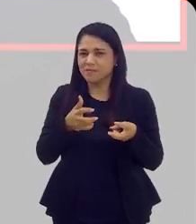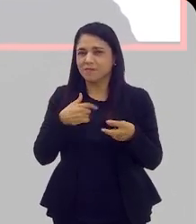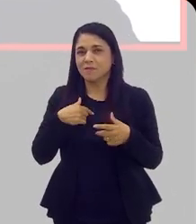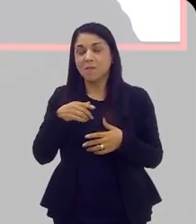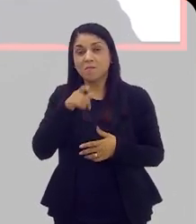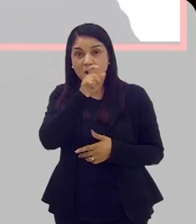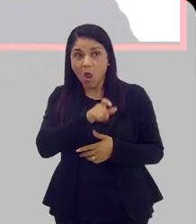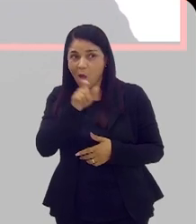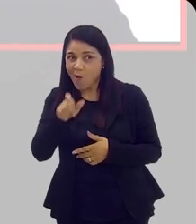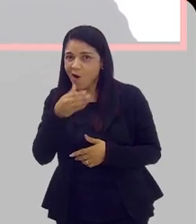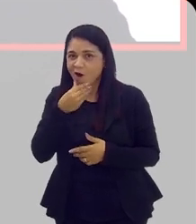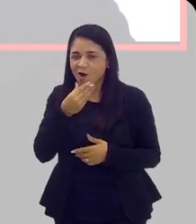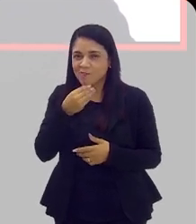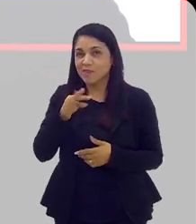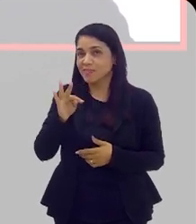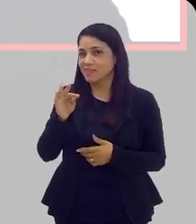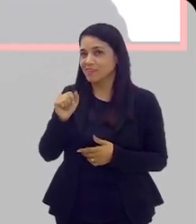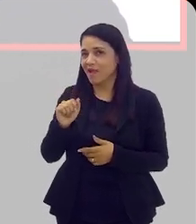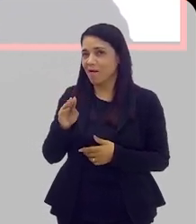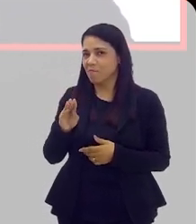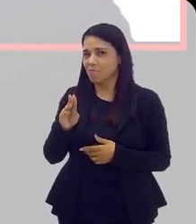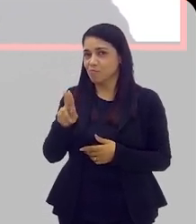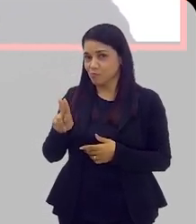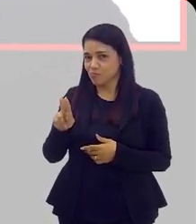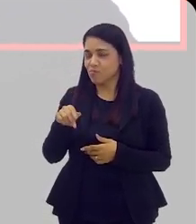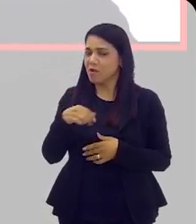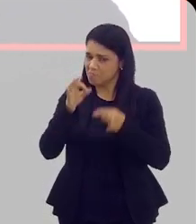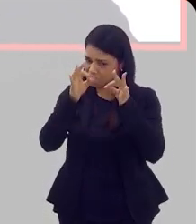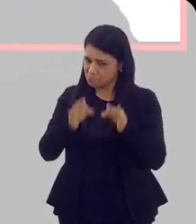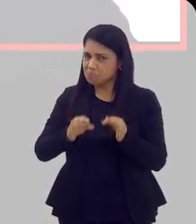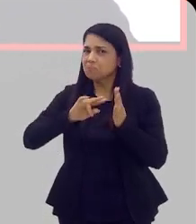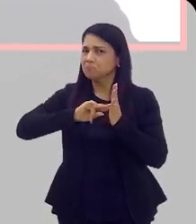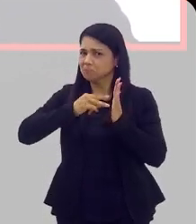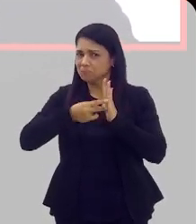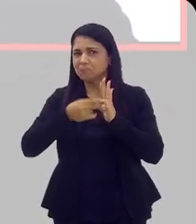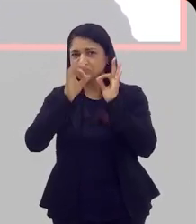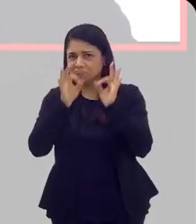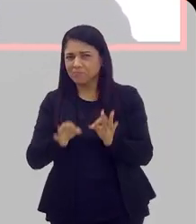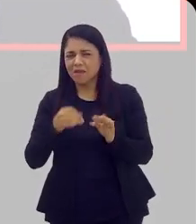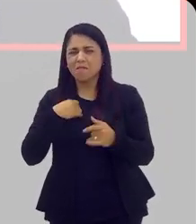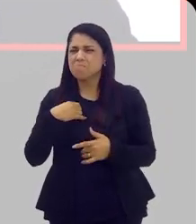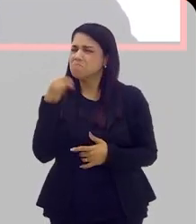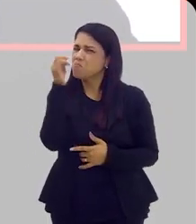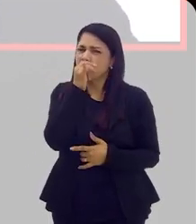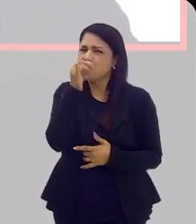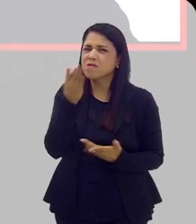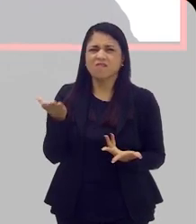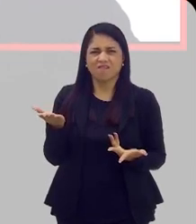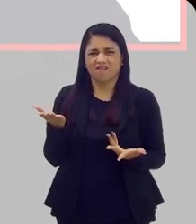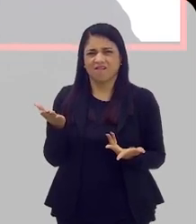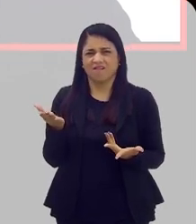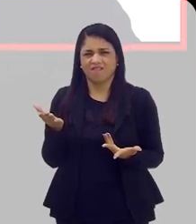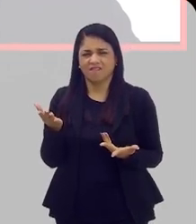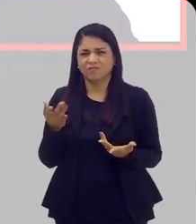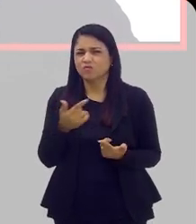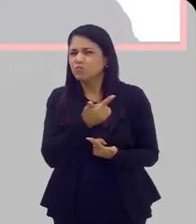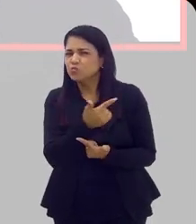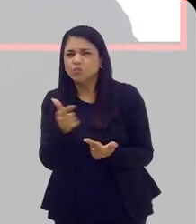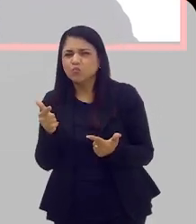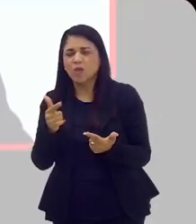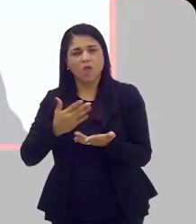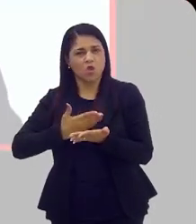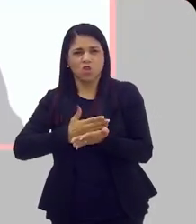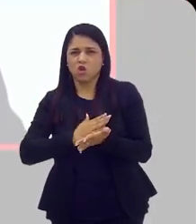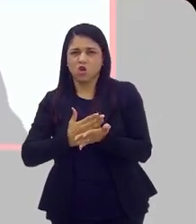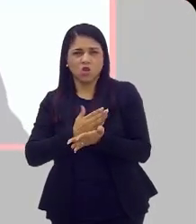muita gente é um tabu, né? É um tabu, exatamente, você definiu muito bem, isso é uma besteira, Não existe nenhum